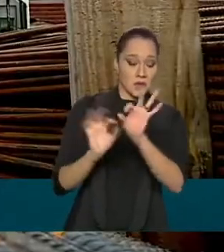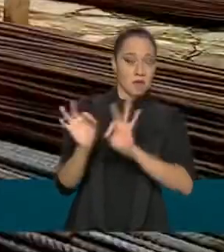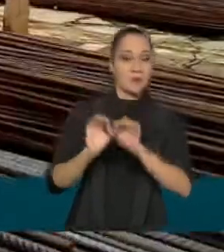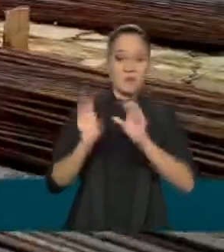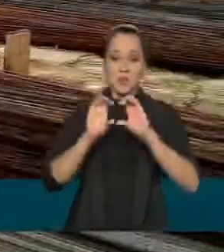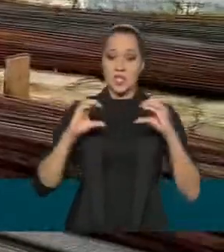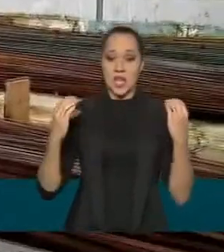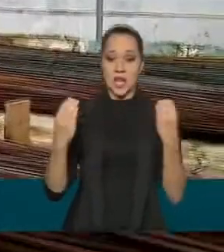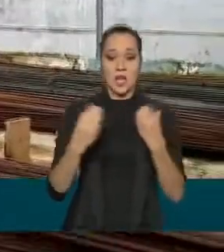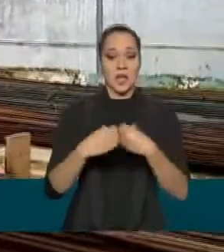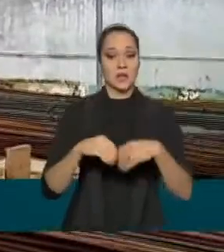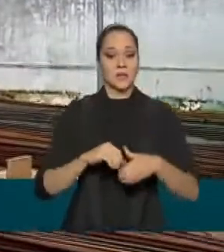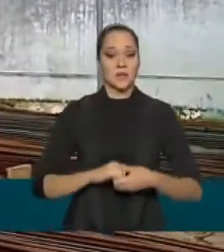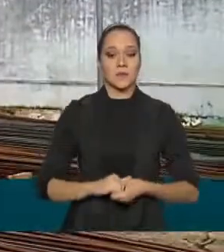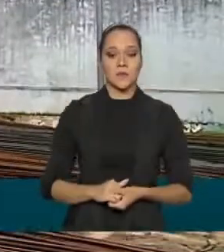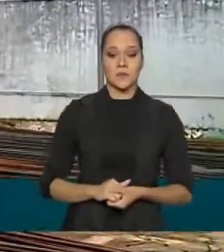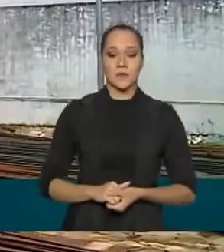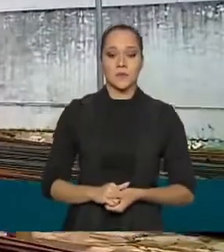estádio.